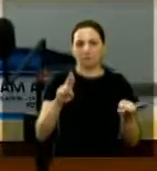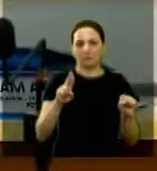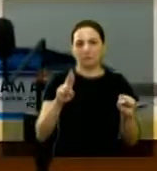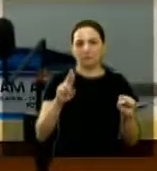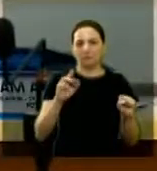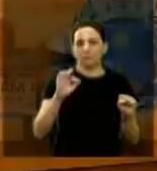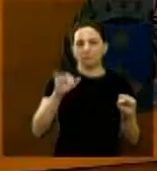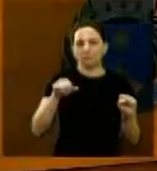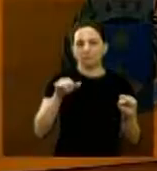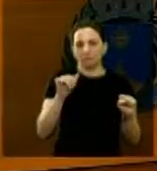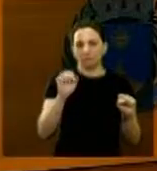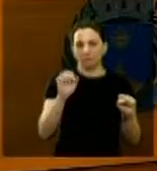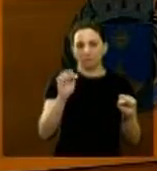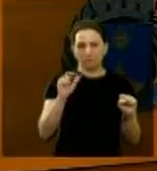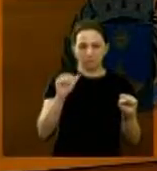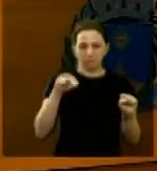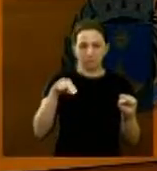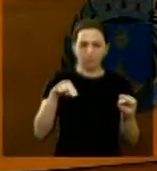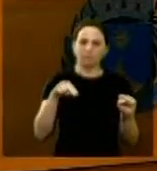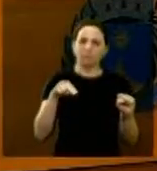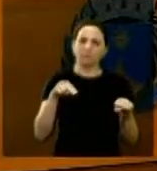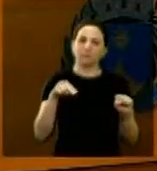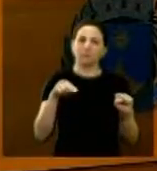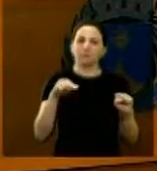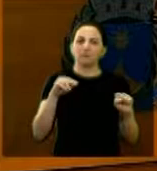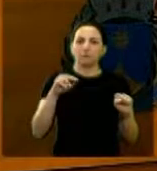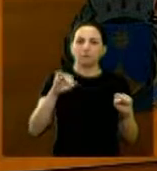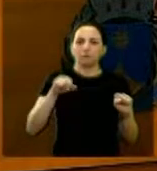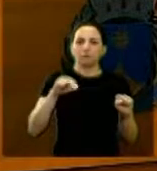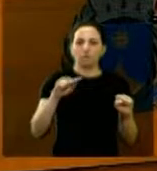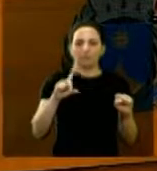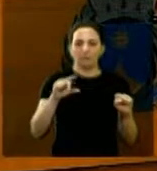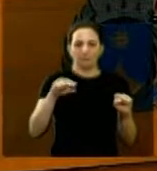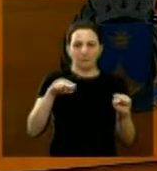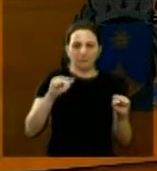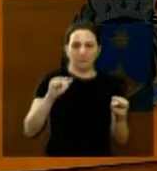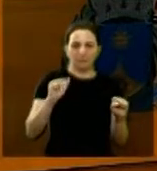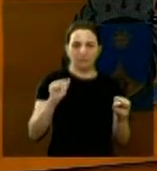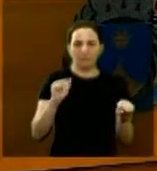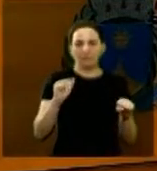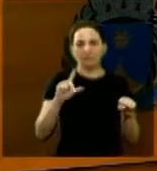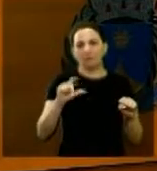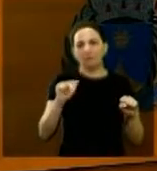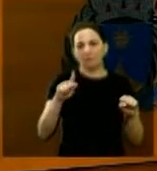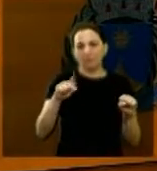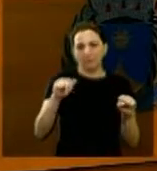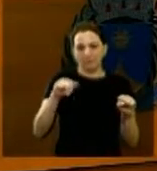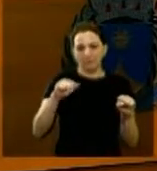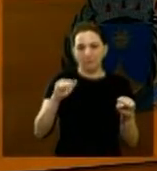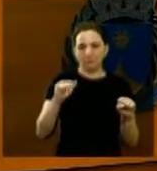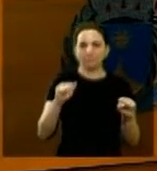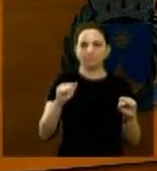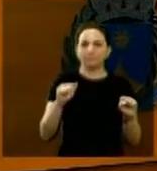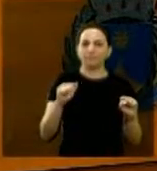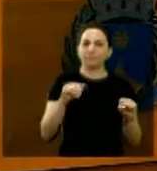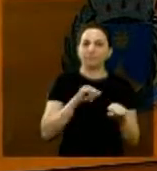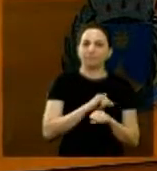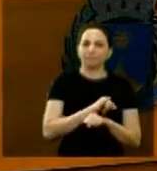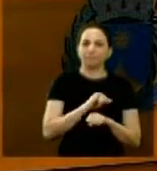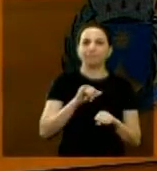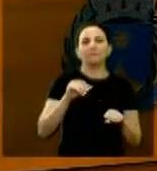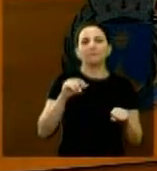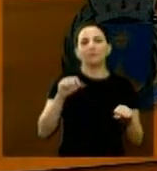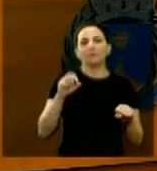sim farmacêutico Jefferson e Achuda sim Juliana Damos sim doutor La Pena ausente pastor